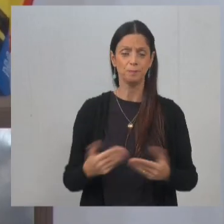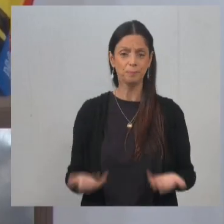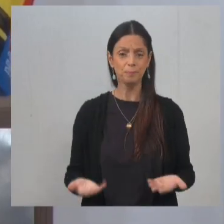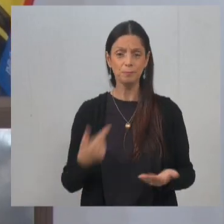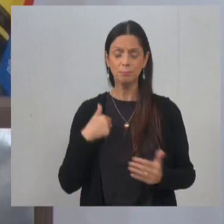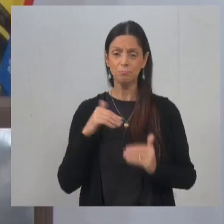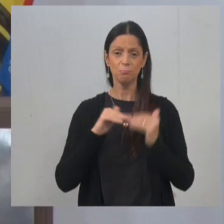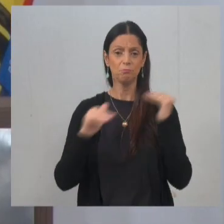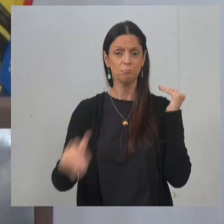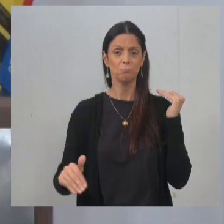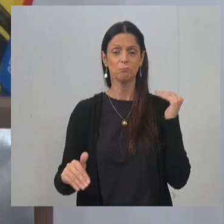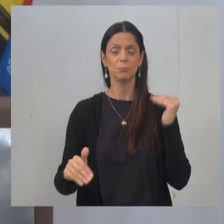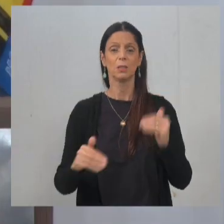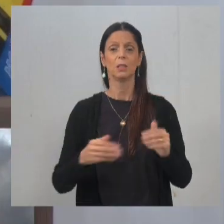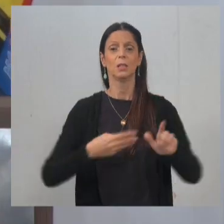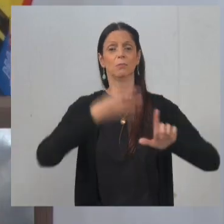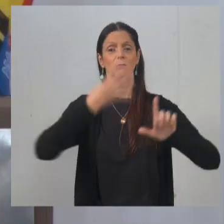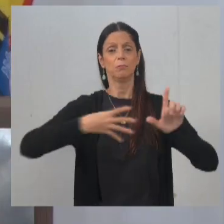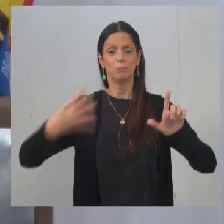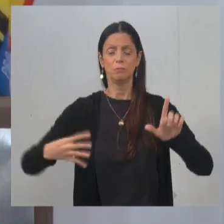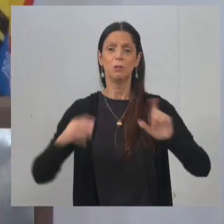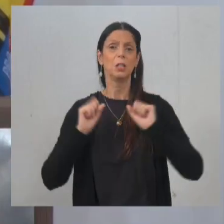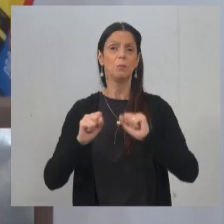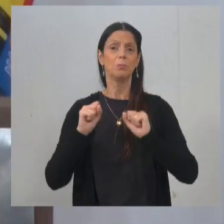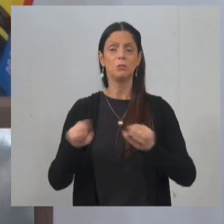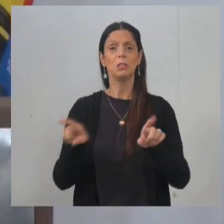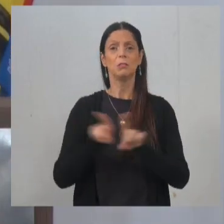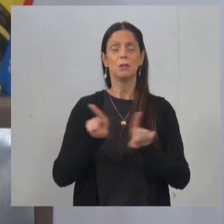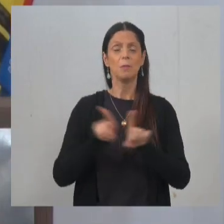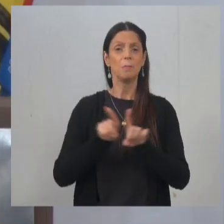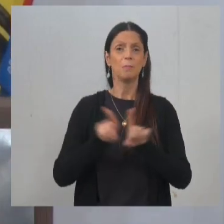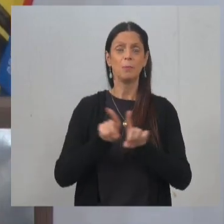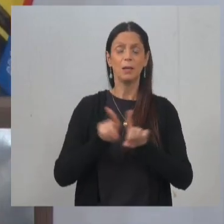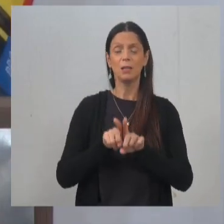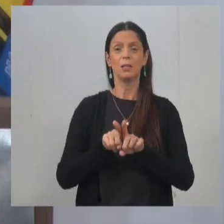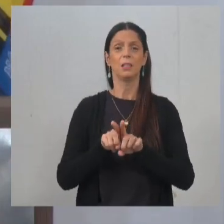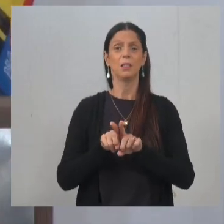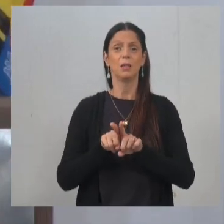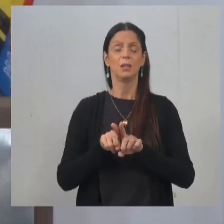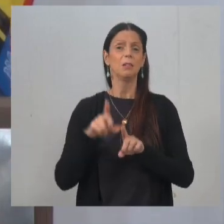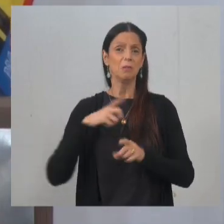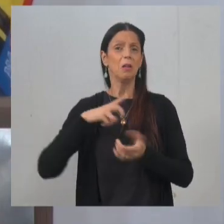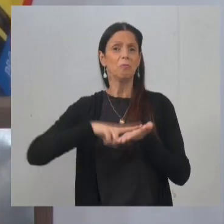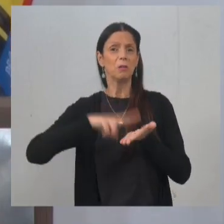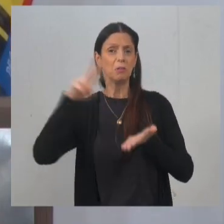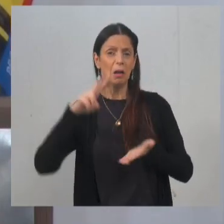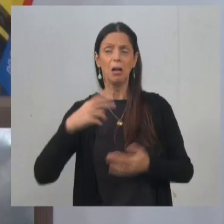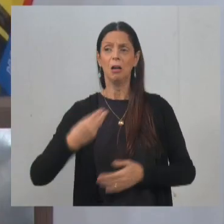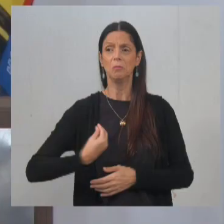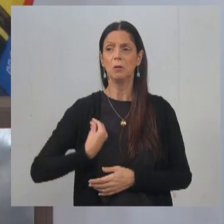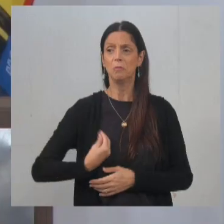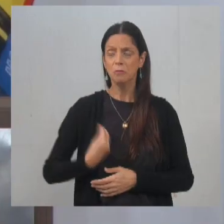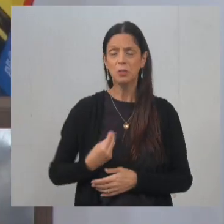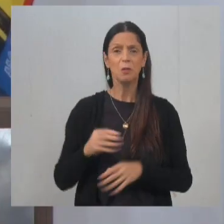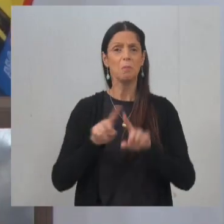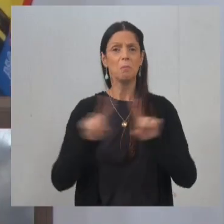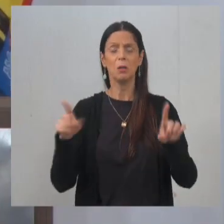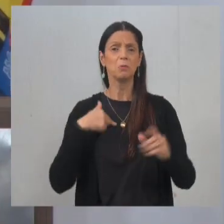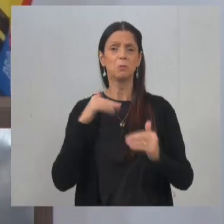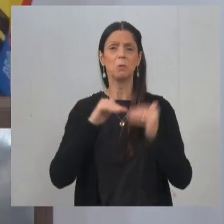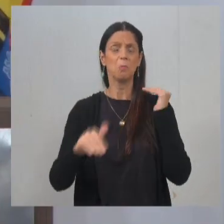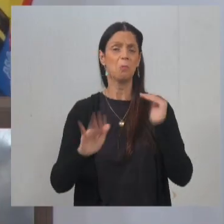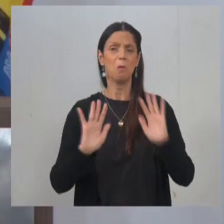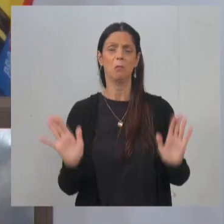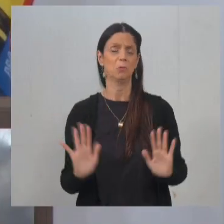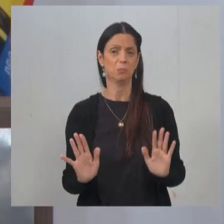contrário, sou LGBT e poderia estar sendo colocado e até sendo beneficiado no meio dessas ideias, mas aqui eu não concordo com